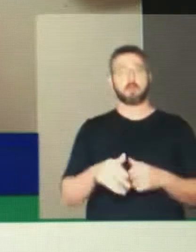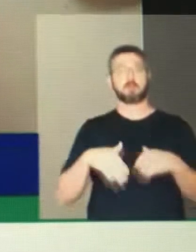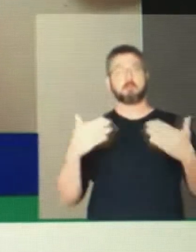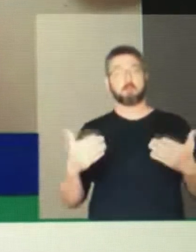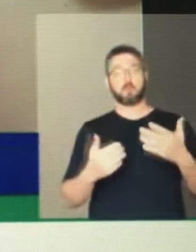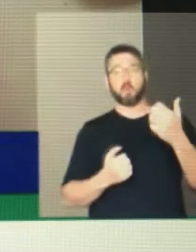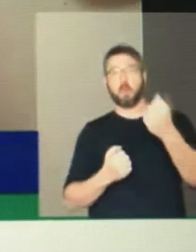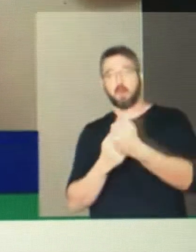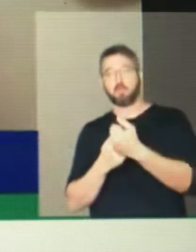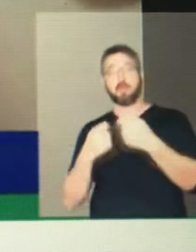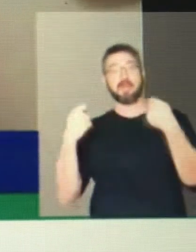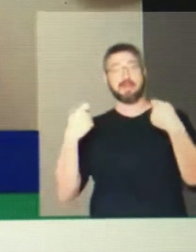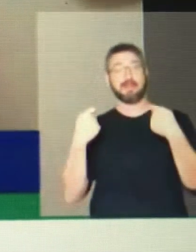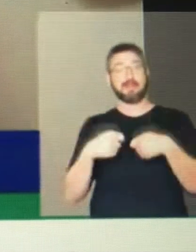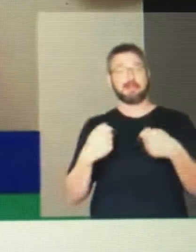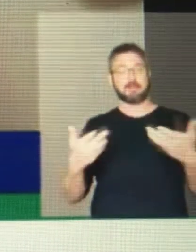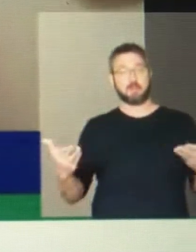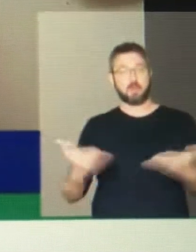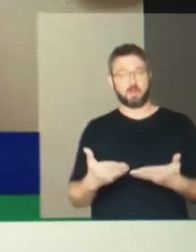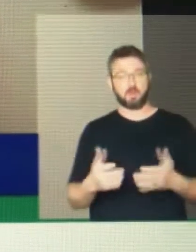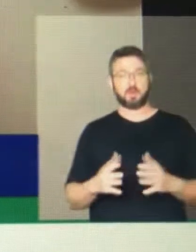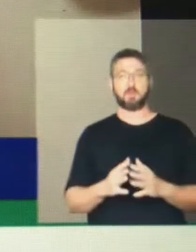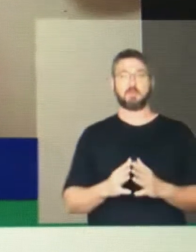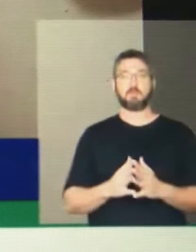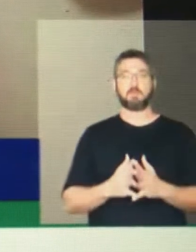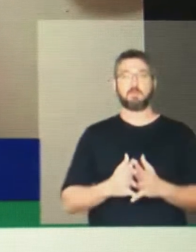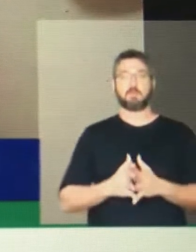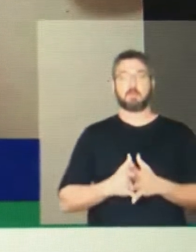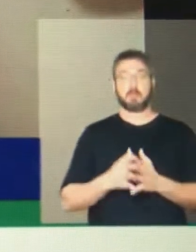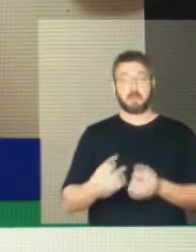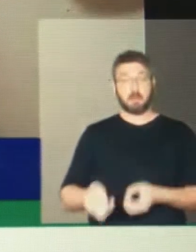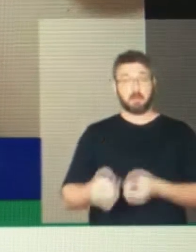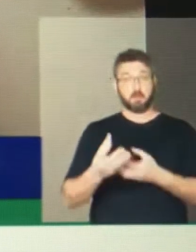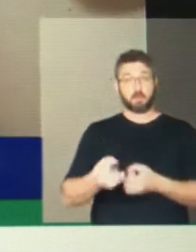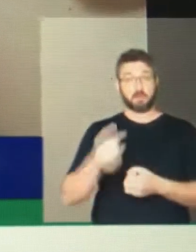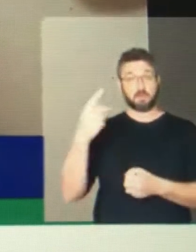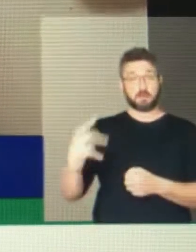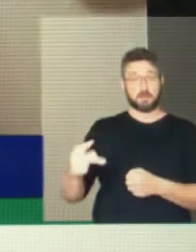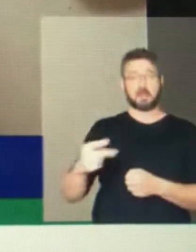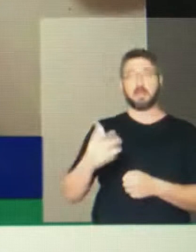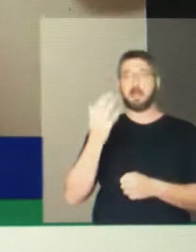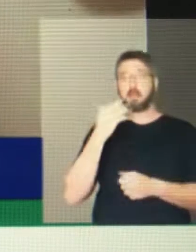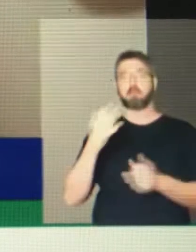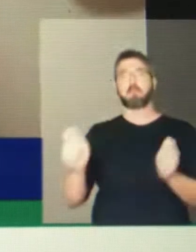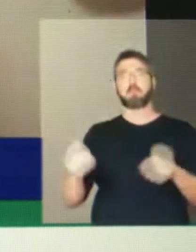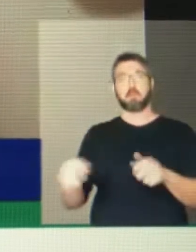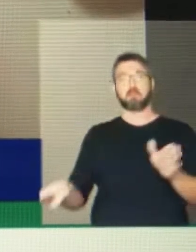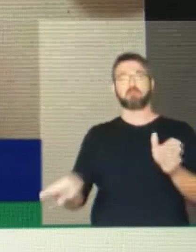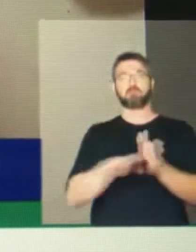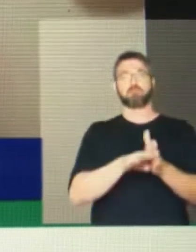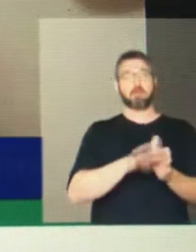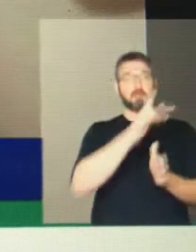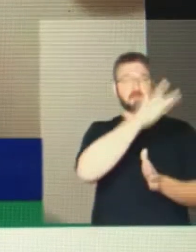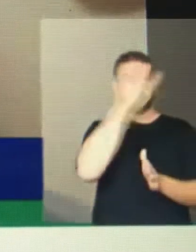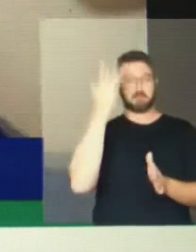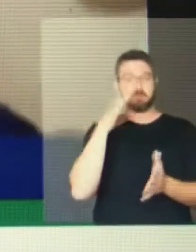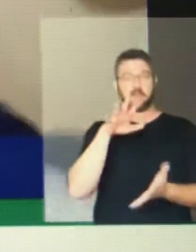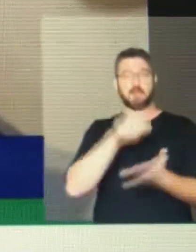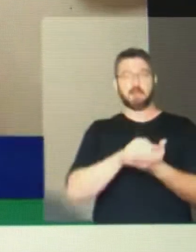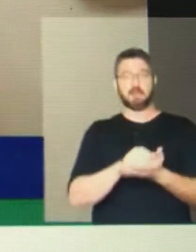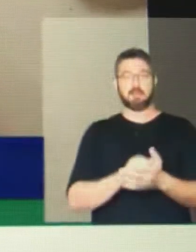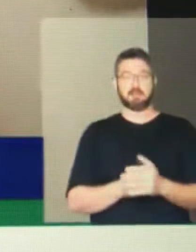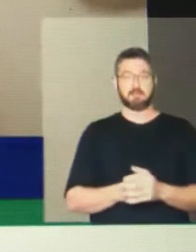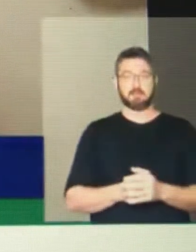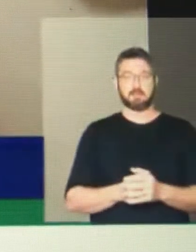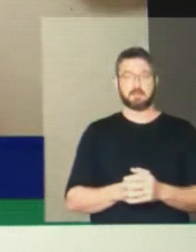possam chegar às pessoas cadastradas pela quantidade de espécie até de extensão rural. Mas que, em tempos